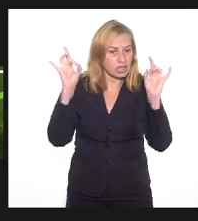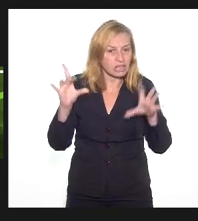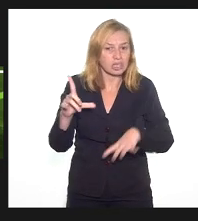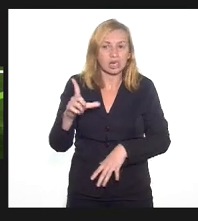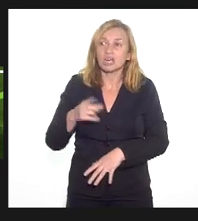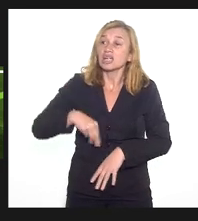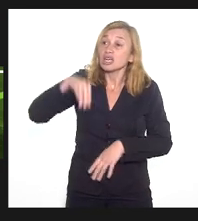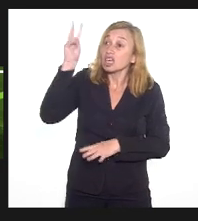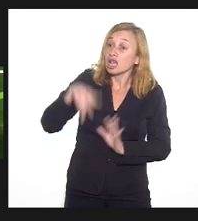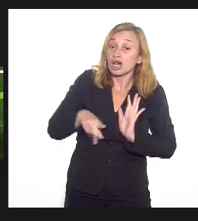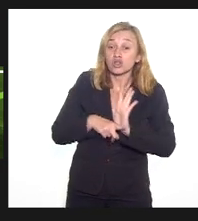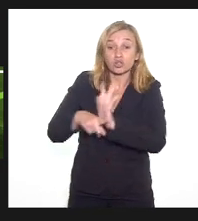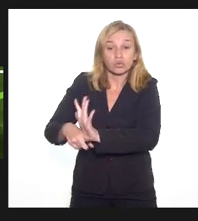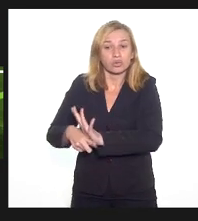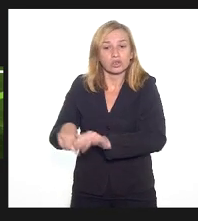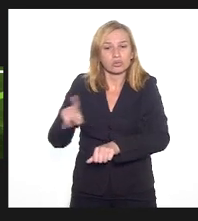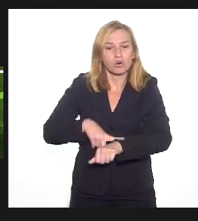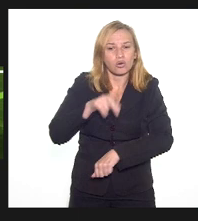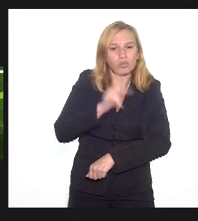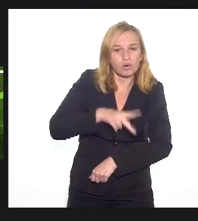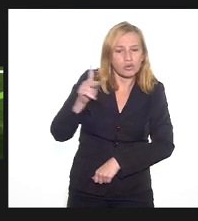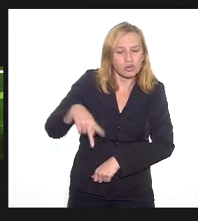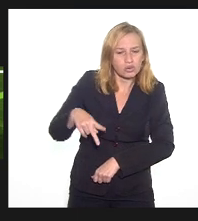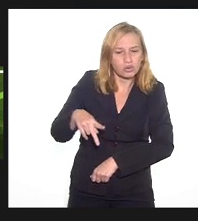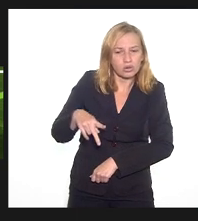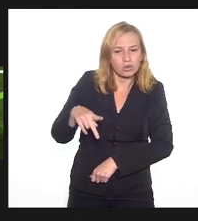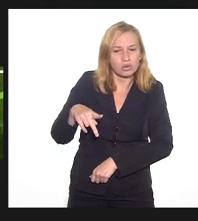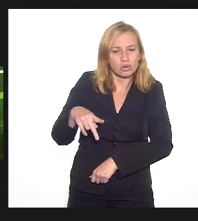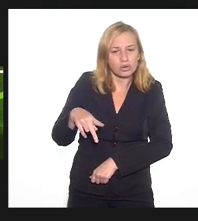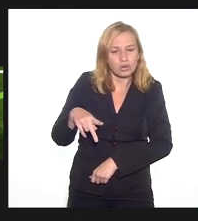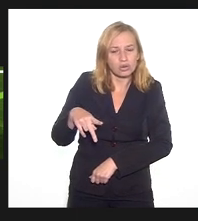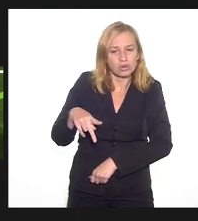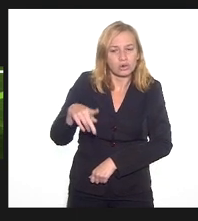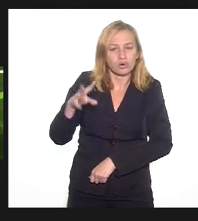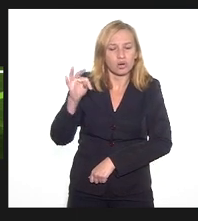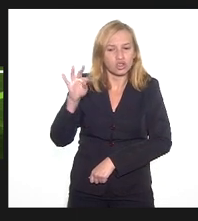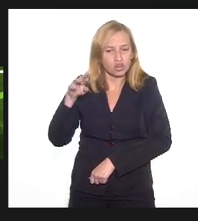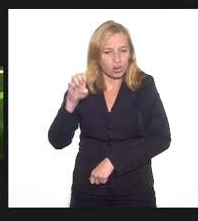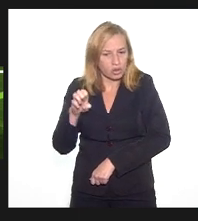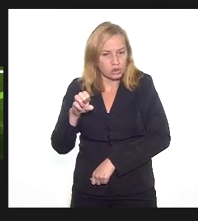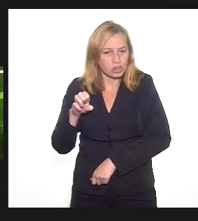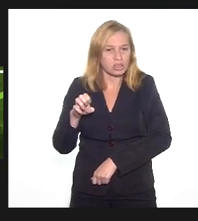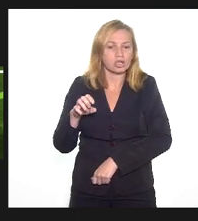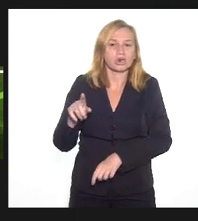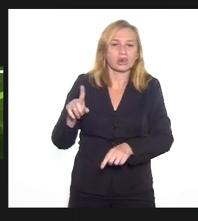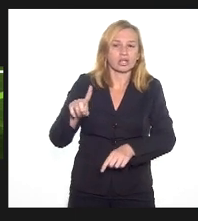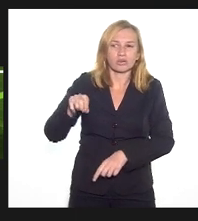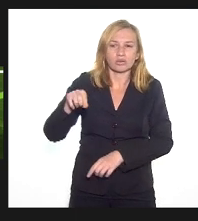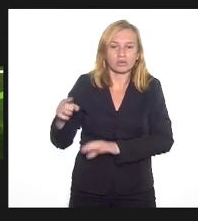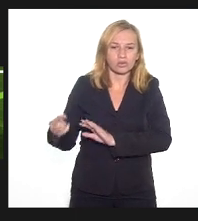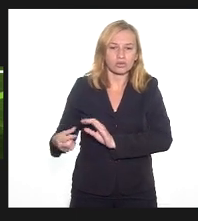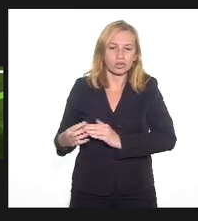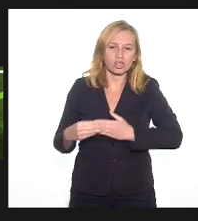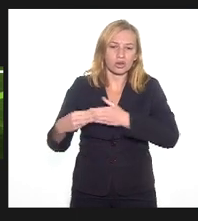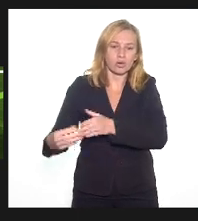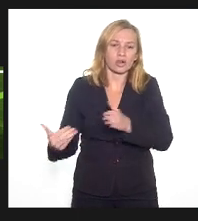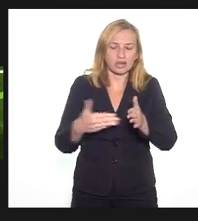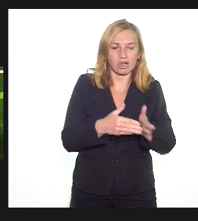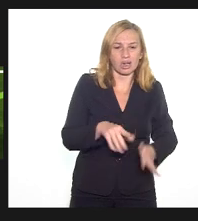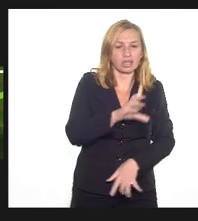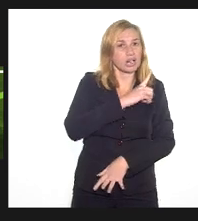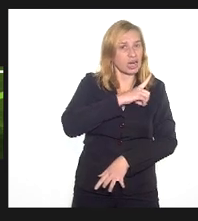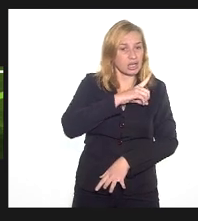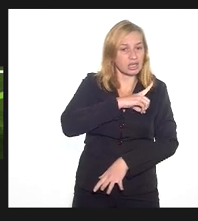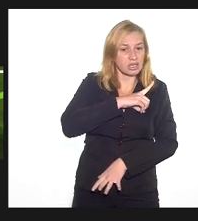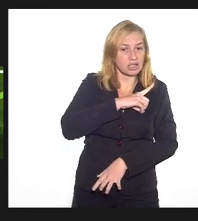ajudou a gente nesse momento foi o professor Jorge Totti, que foi delegado também, levou a gente à delegacia especializada e até